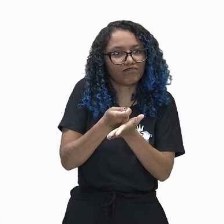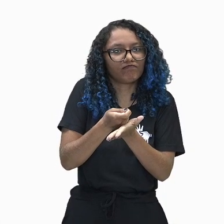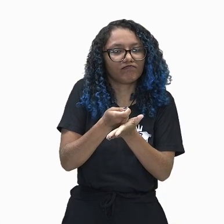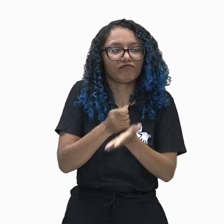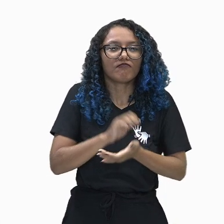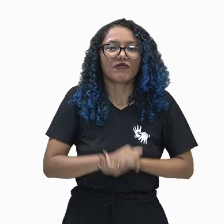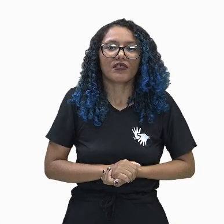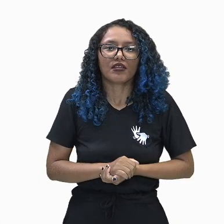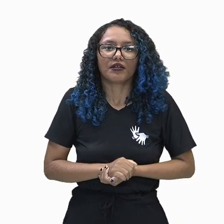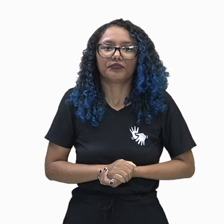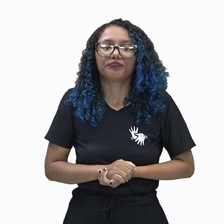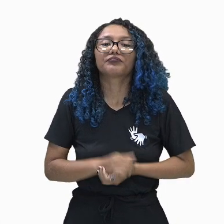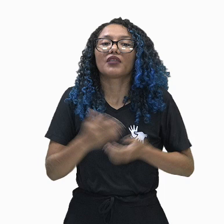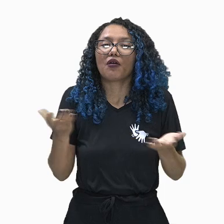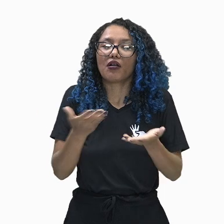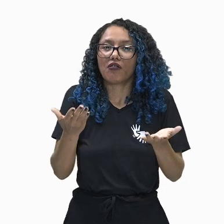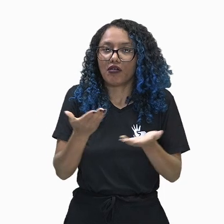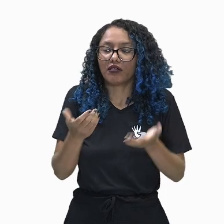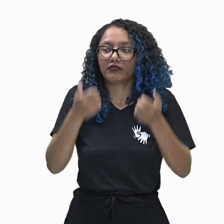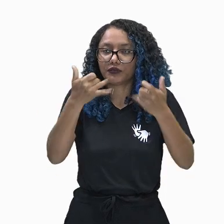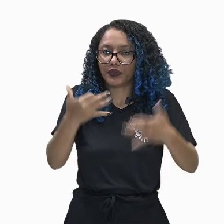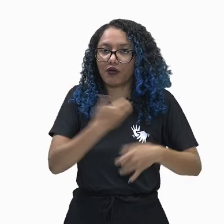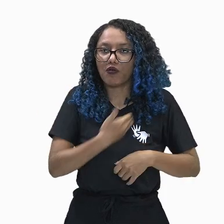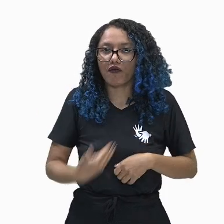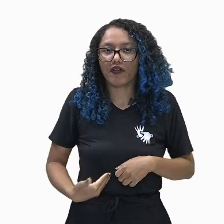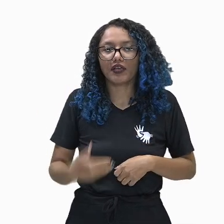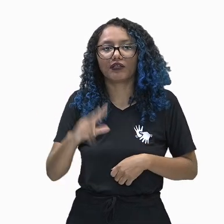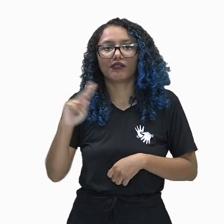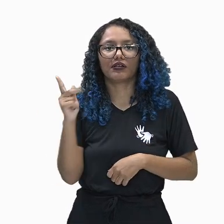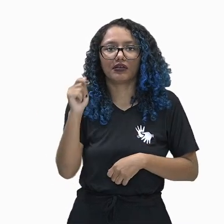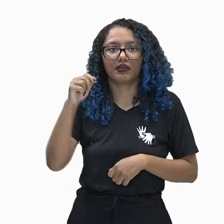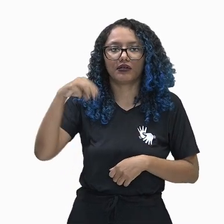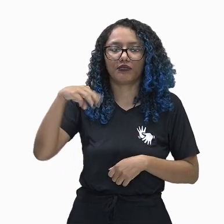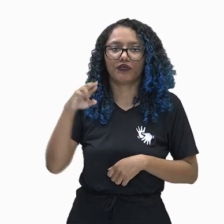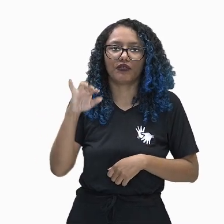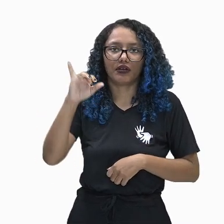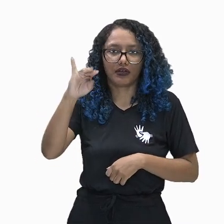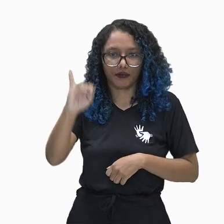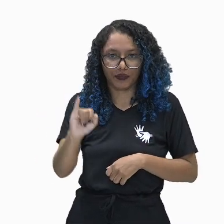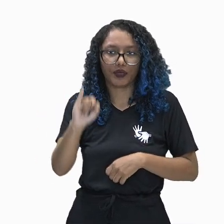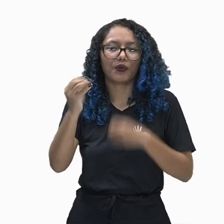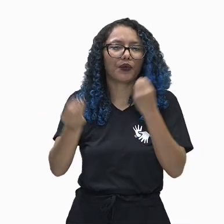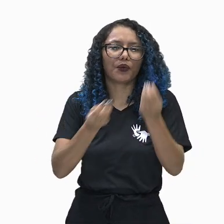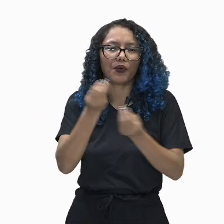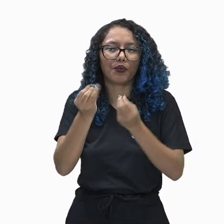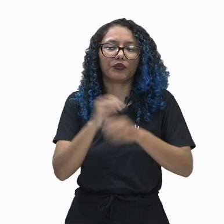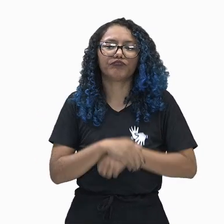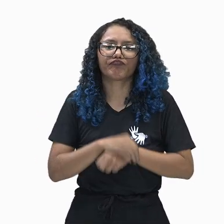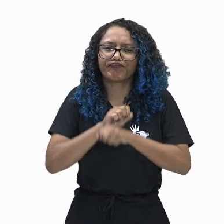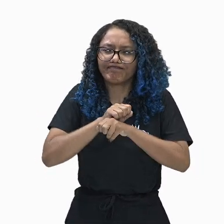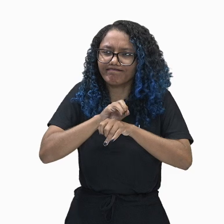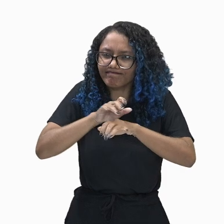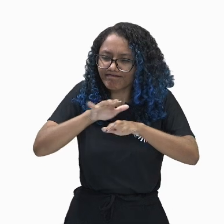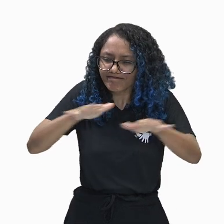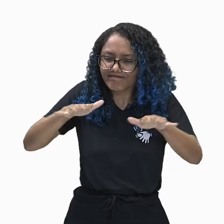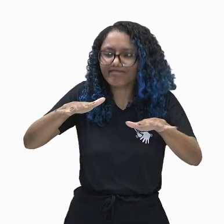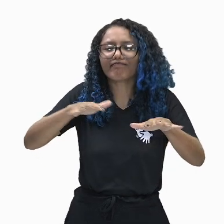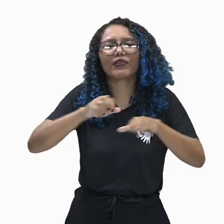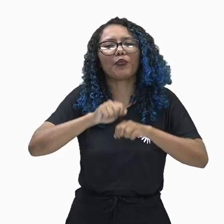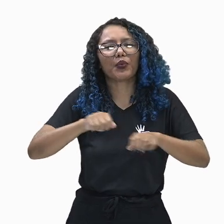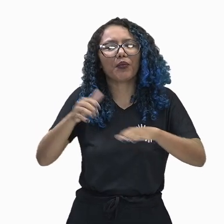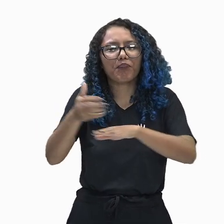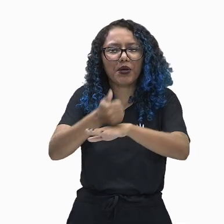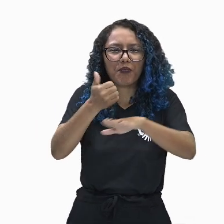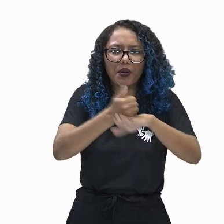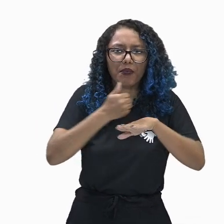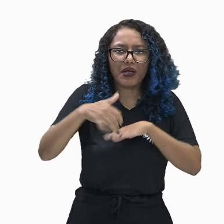pouco sobre o governo do grande Amurabi, tá? Então, sobre o governo de Amurabi, expandiram seus domínios sobre toda a Mesopotâmia,